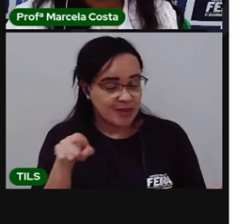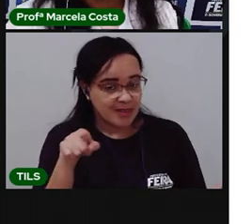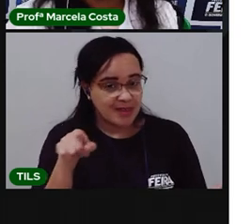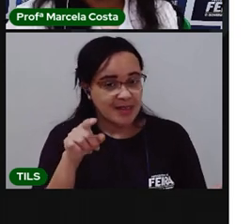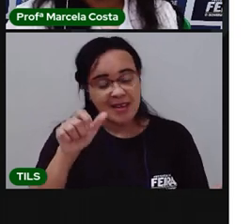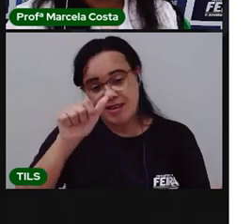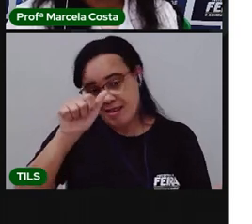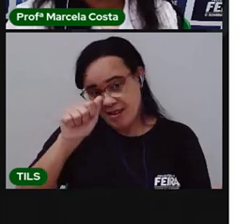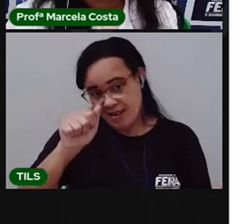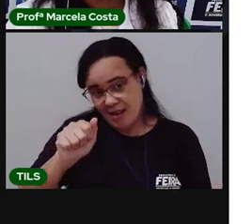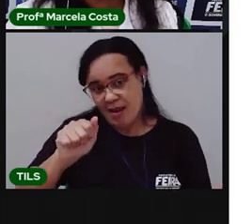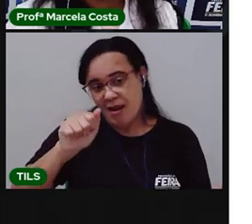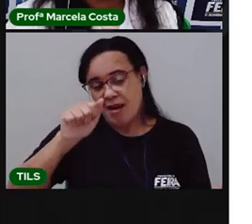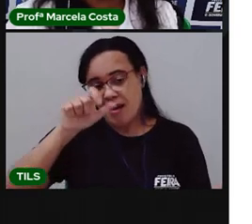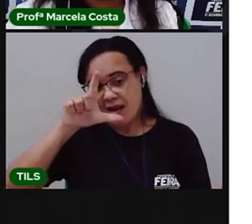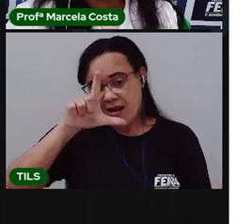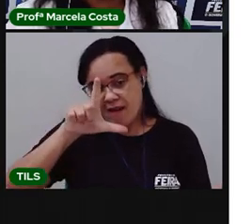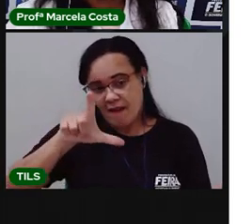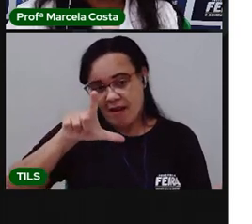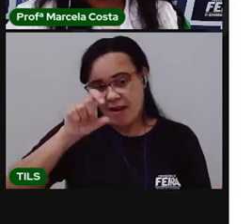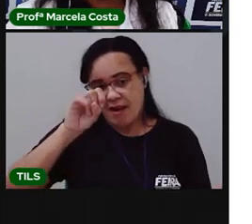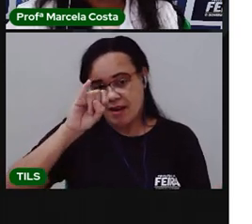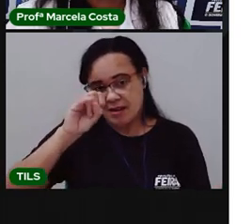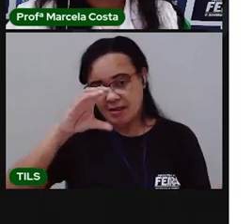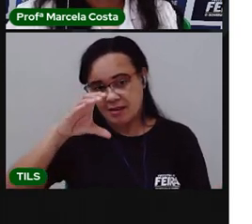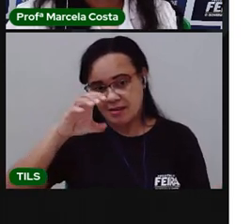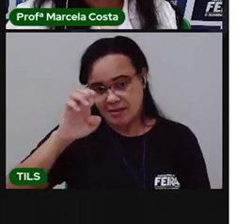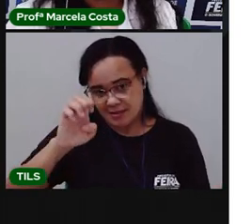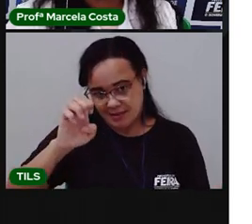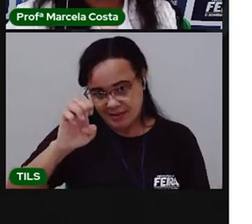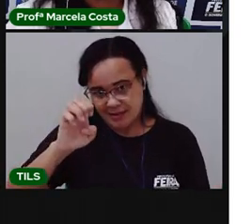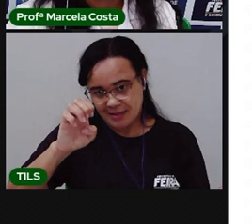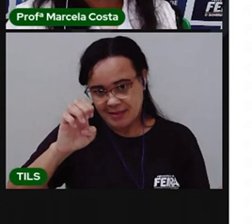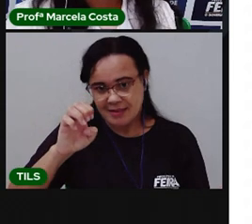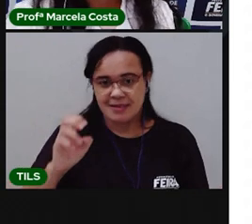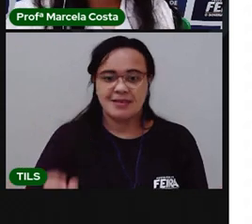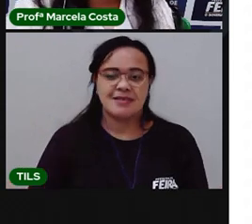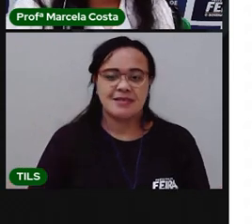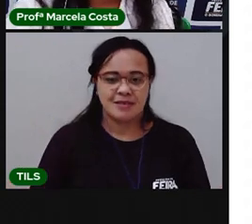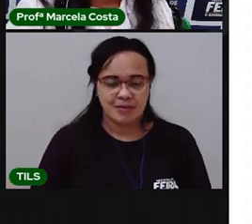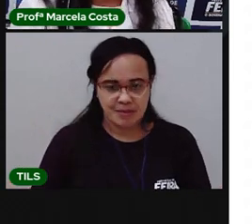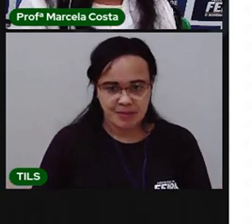de dona Alice, risse.